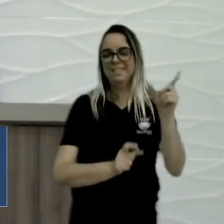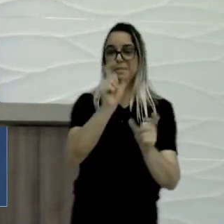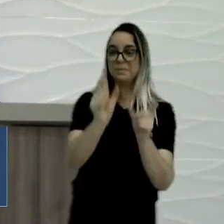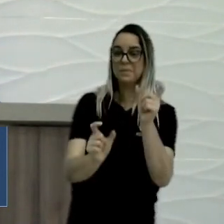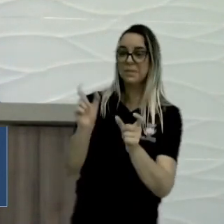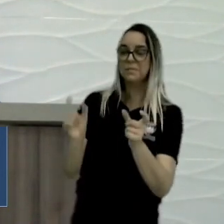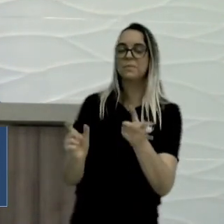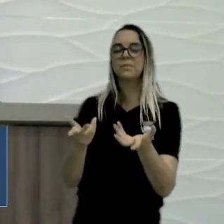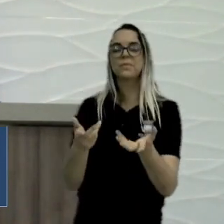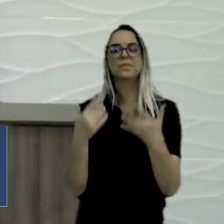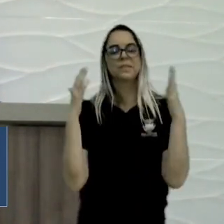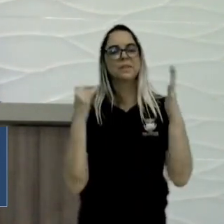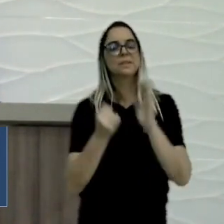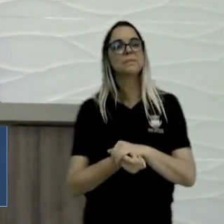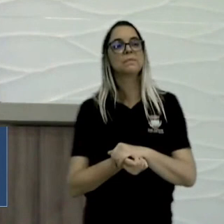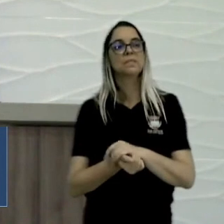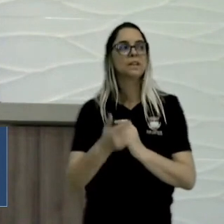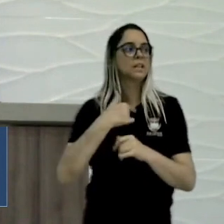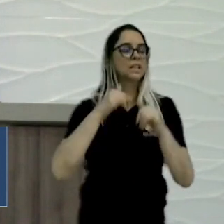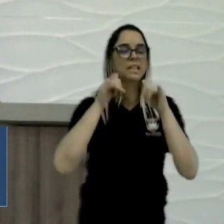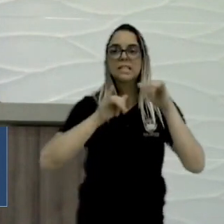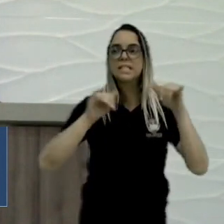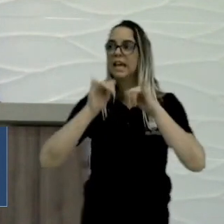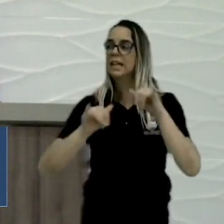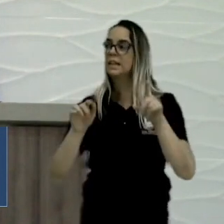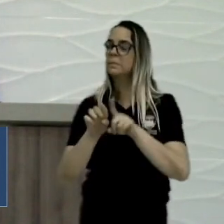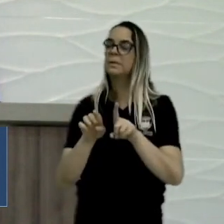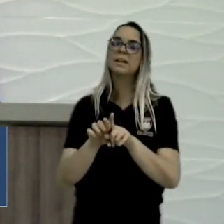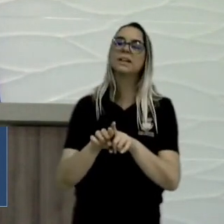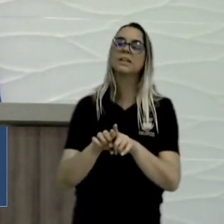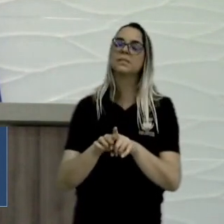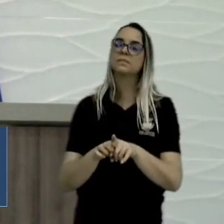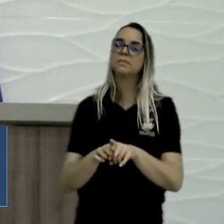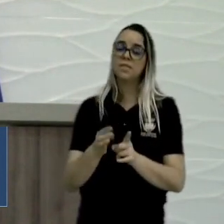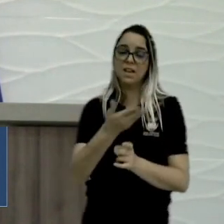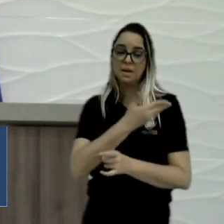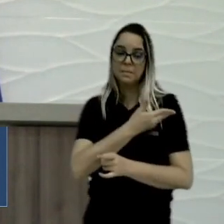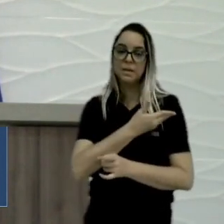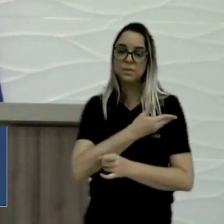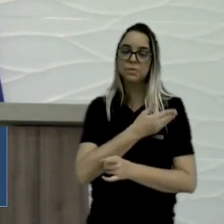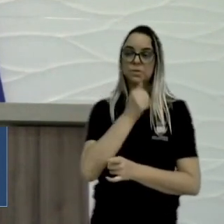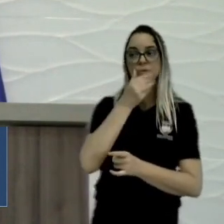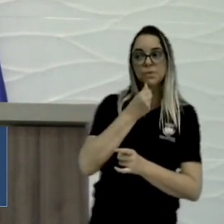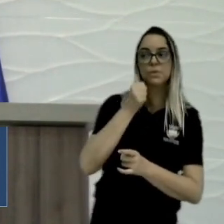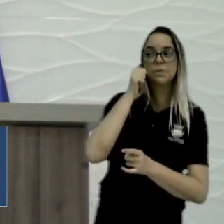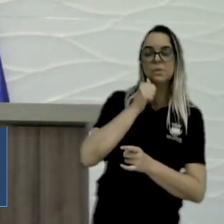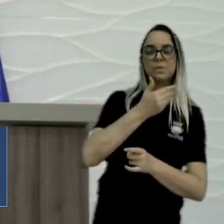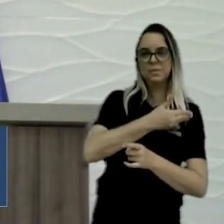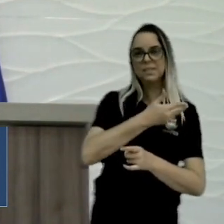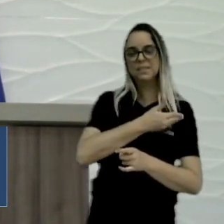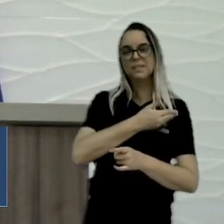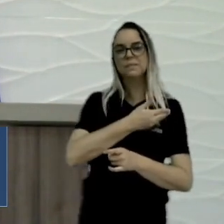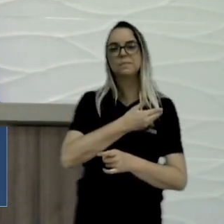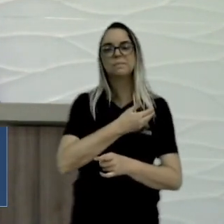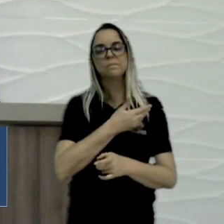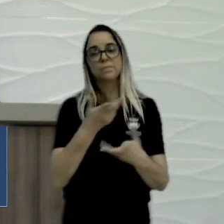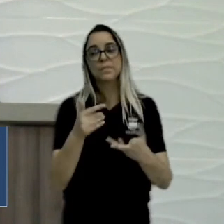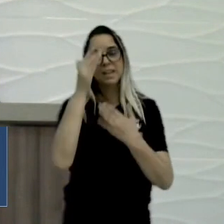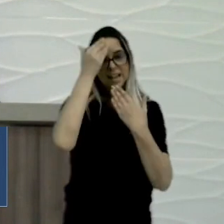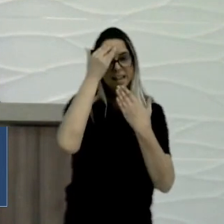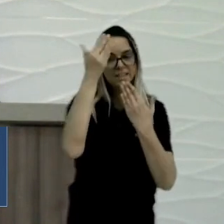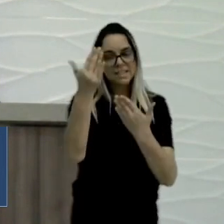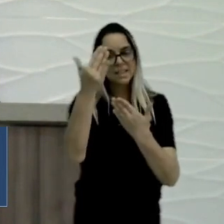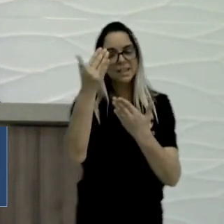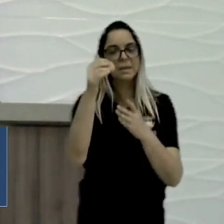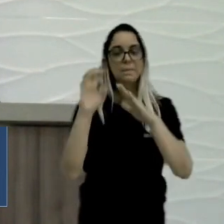E quero aqui dizer aos meus amigos e minhas amigas, agradecer ao nosso amigo